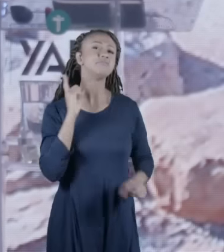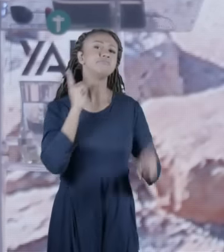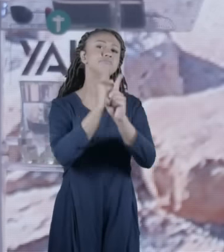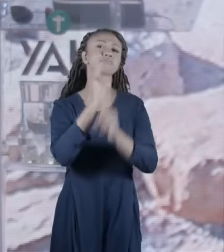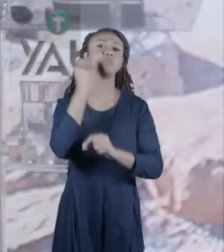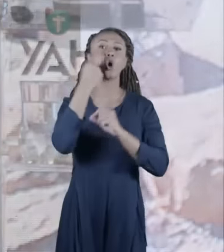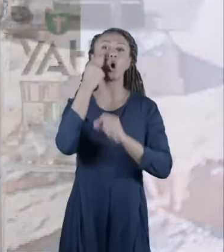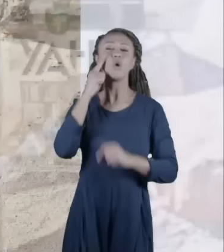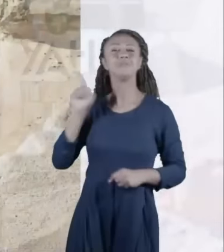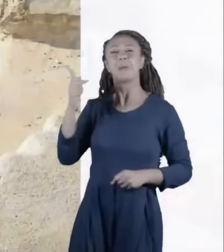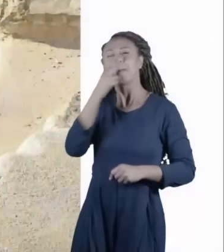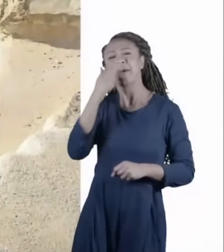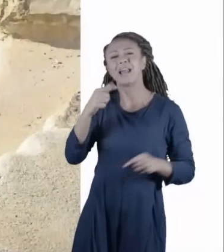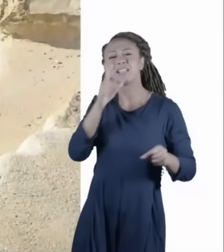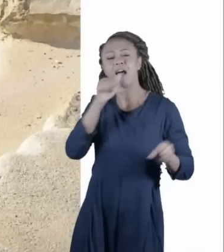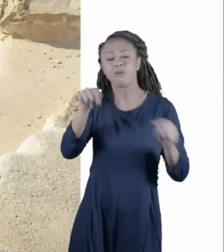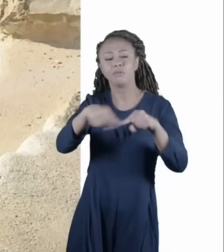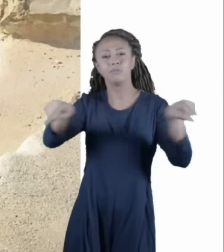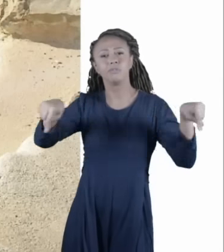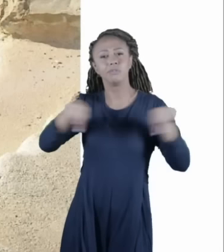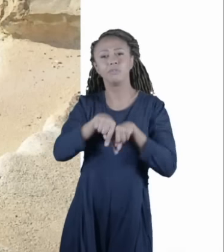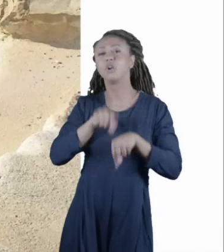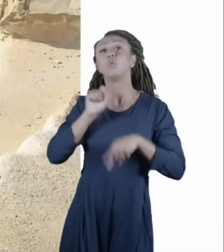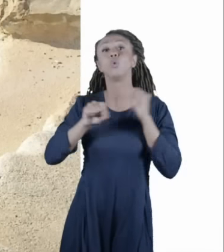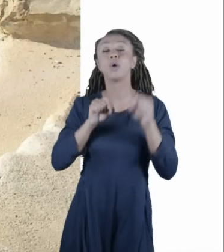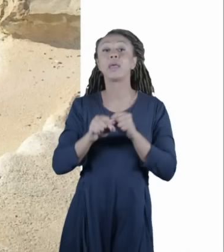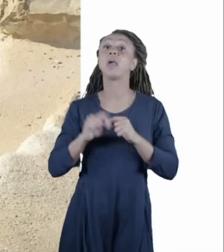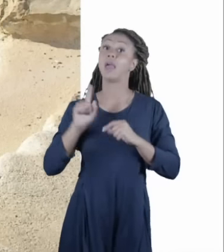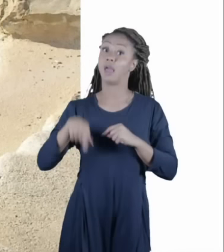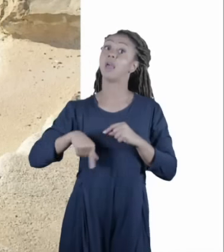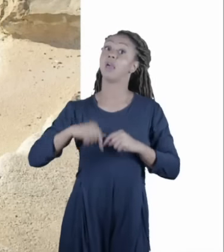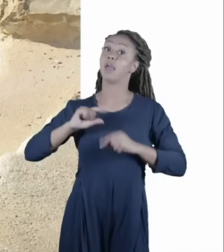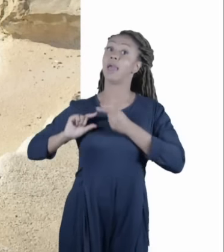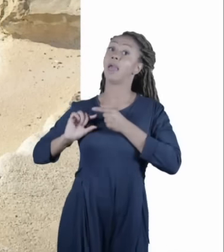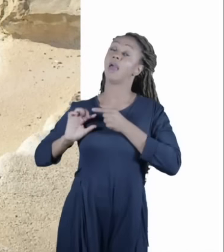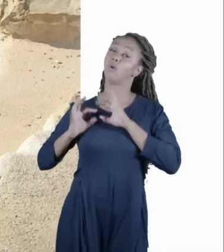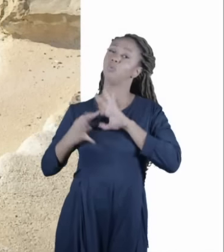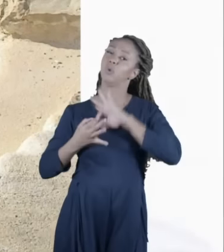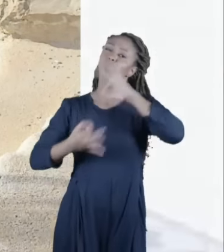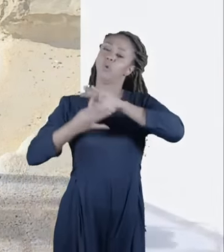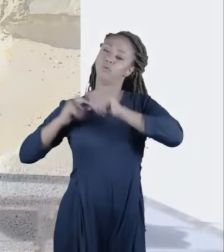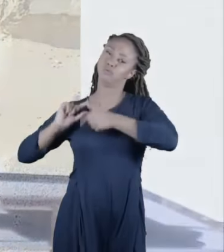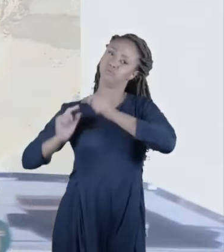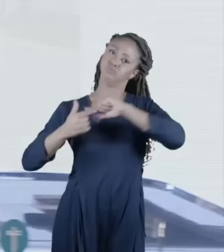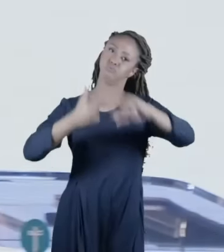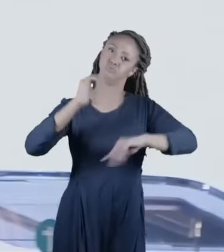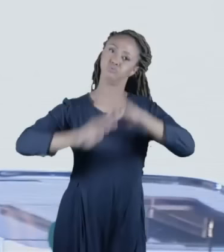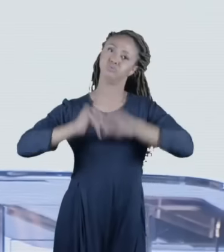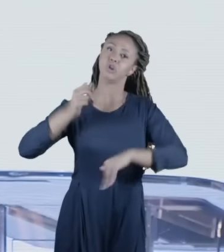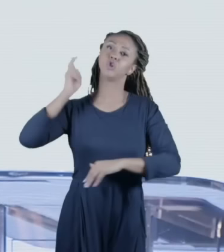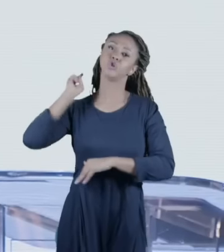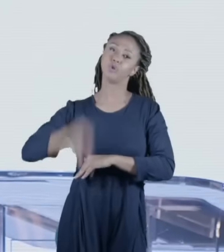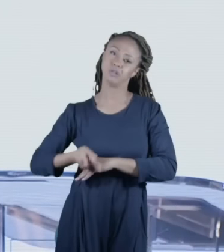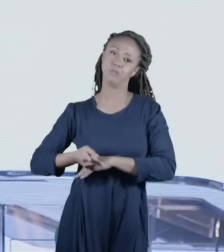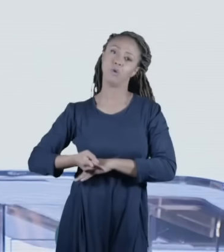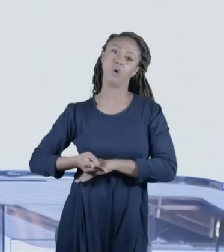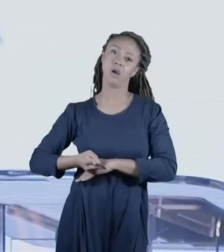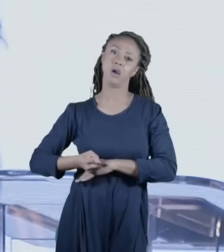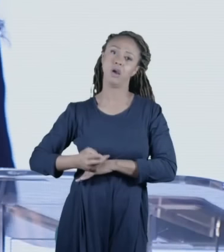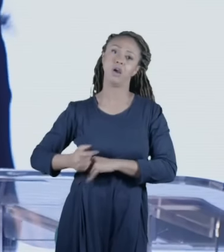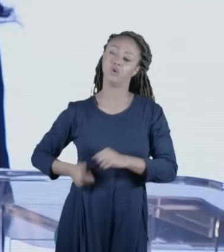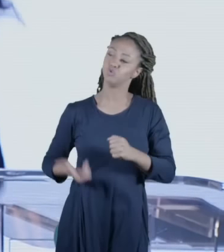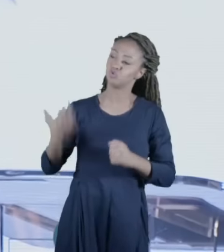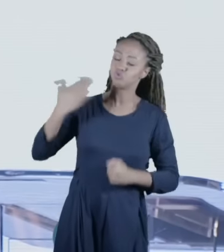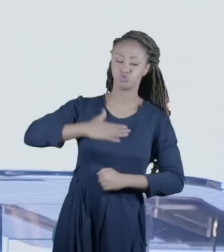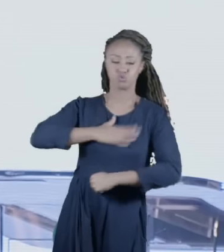piscina isso aqui é um banho ritual de dois mil anos a purificação do judaísmo nos